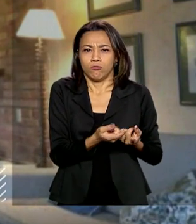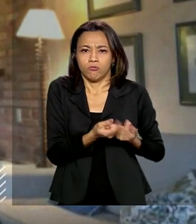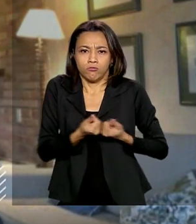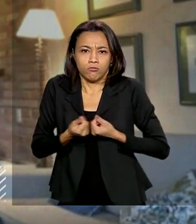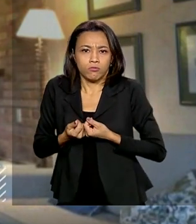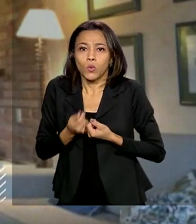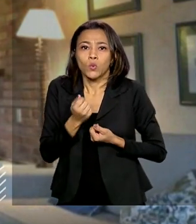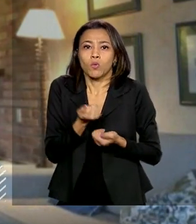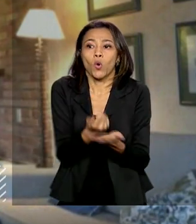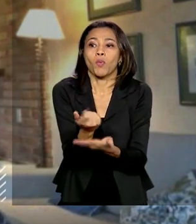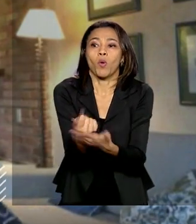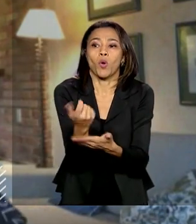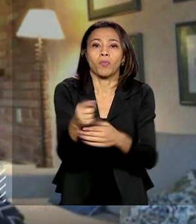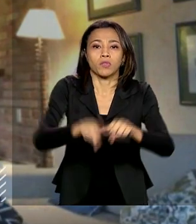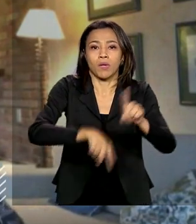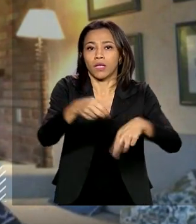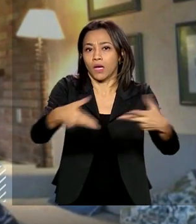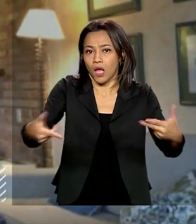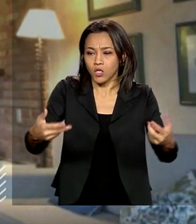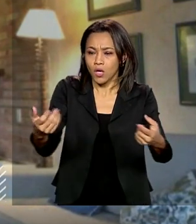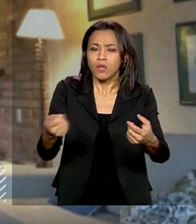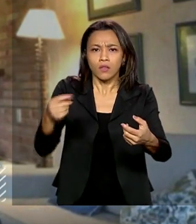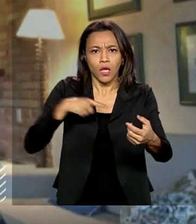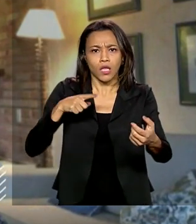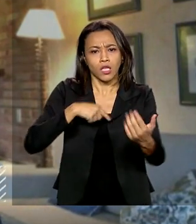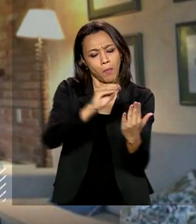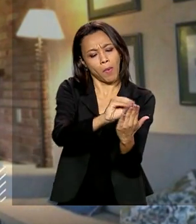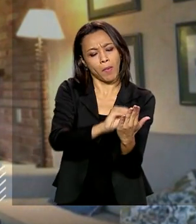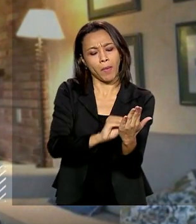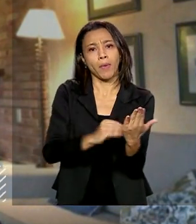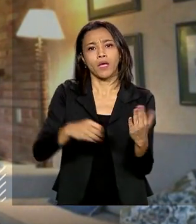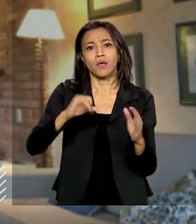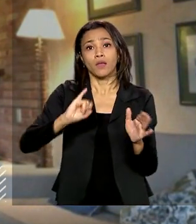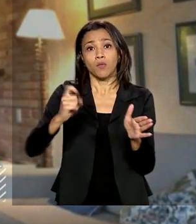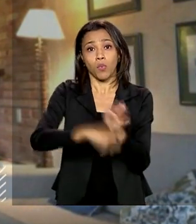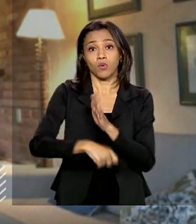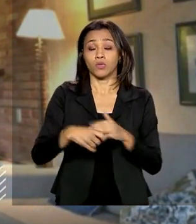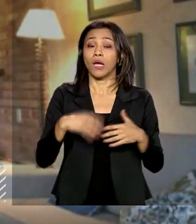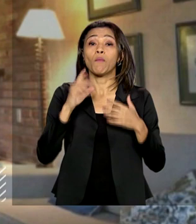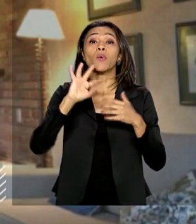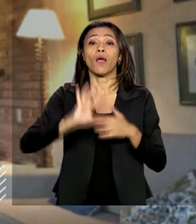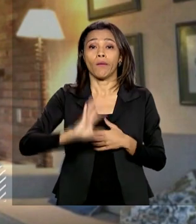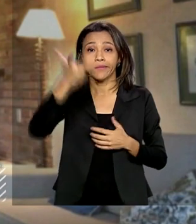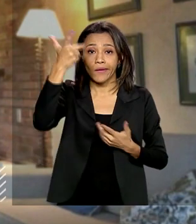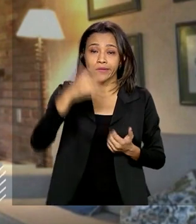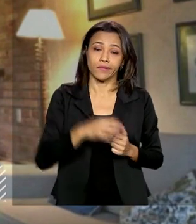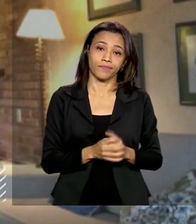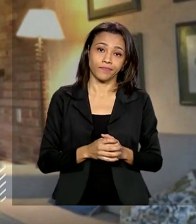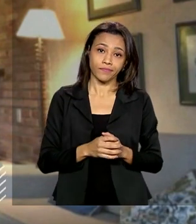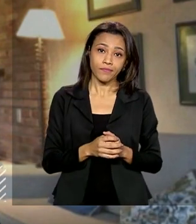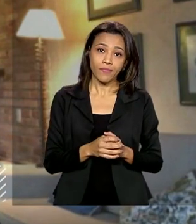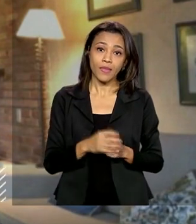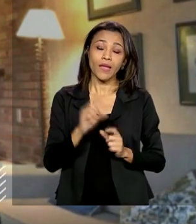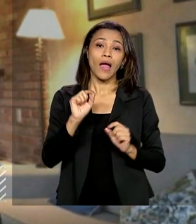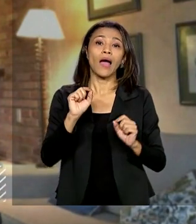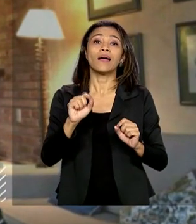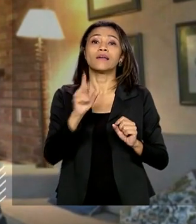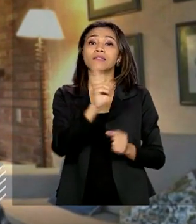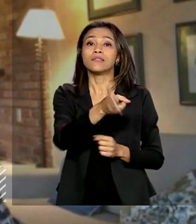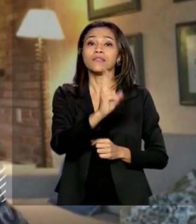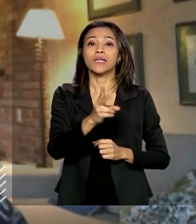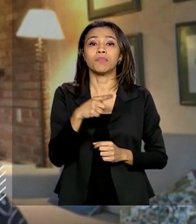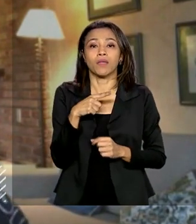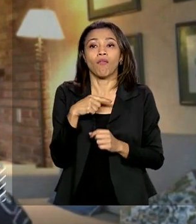sobre consumo. E aí, o que vai acontecer? Ele tem aquela cultura de súdito e não de